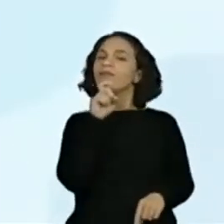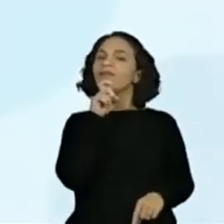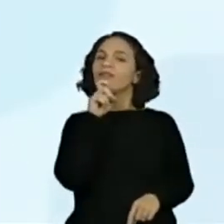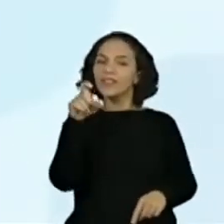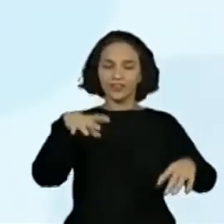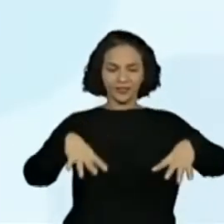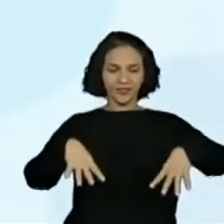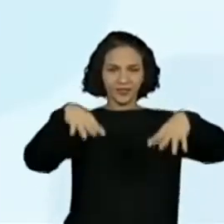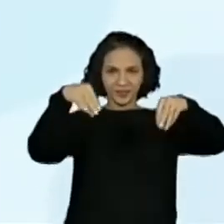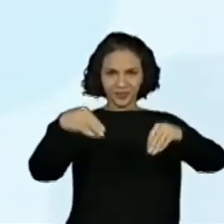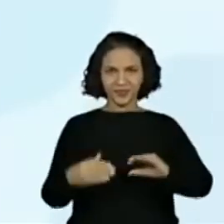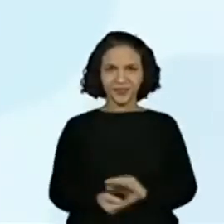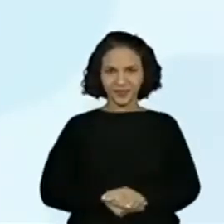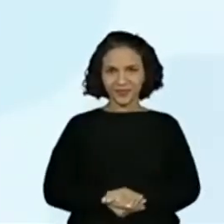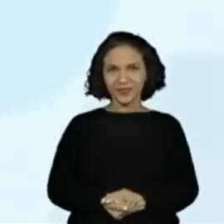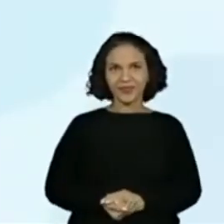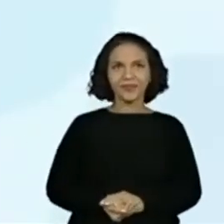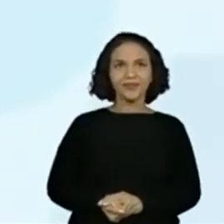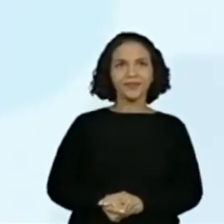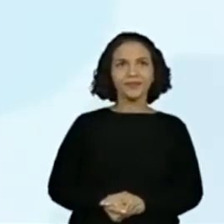Verde. Turminha,